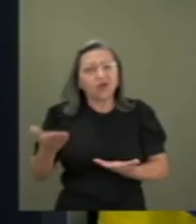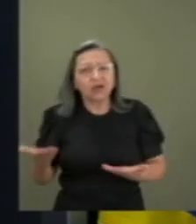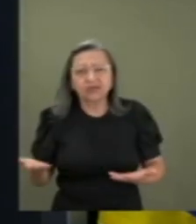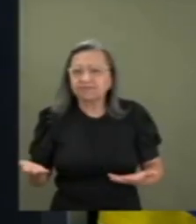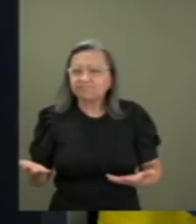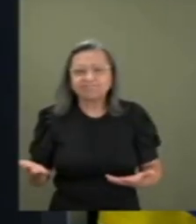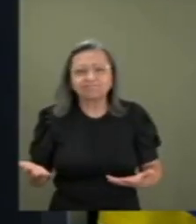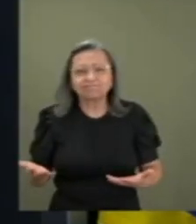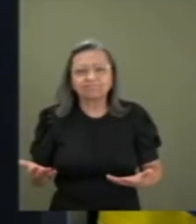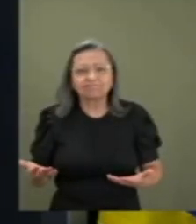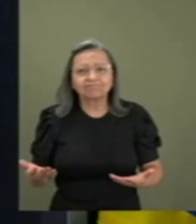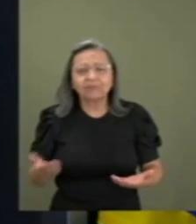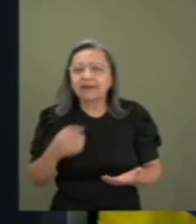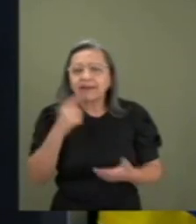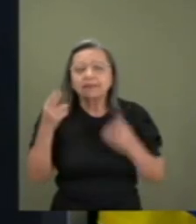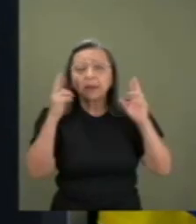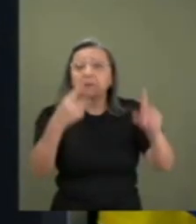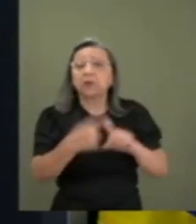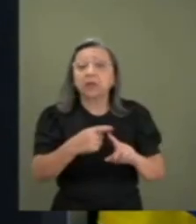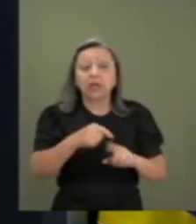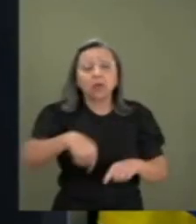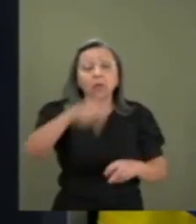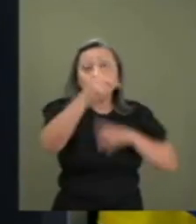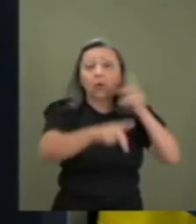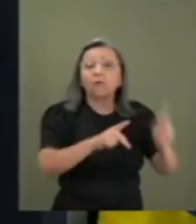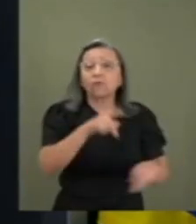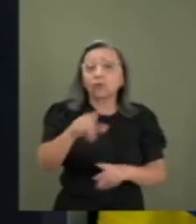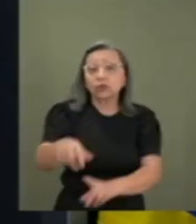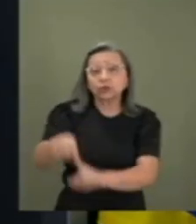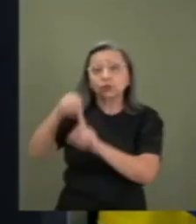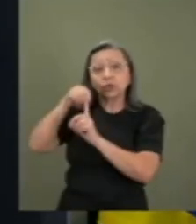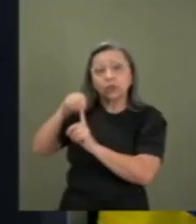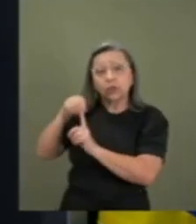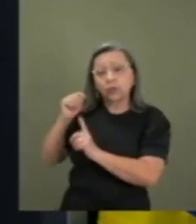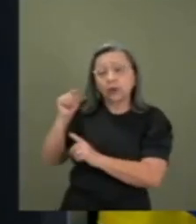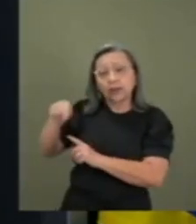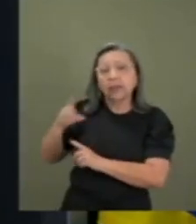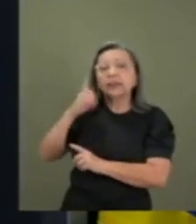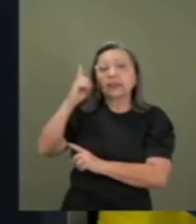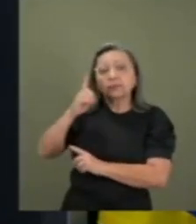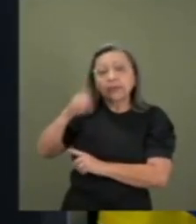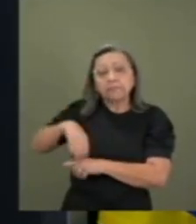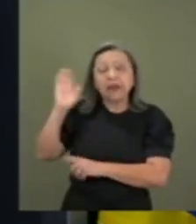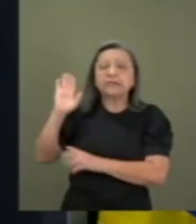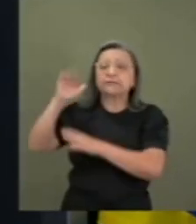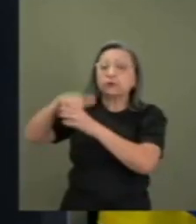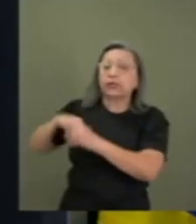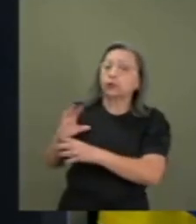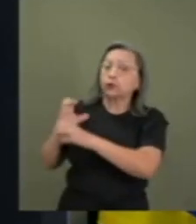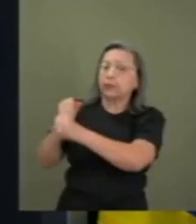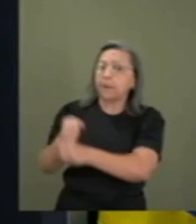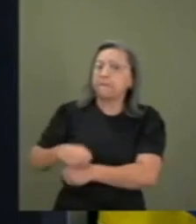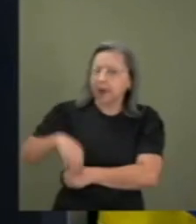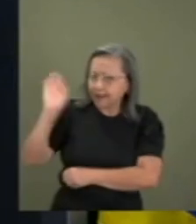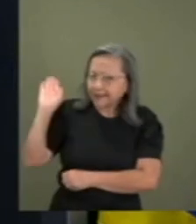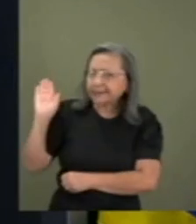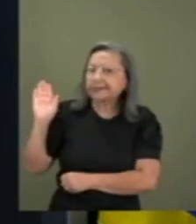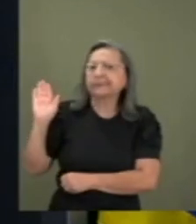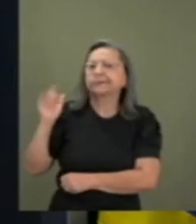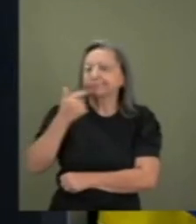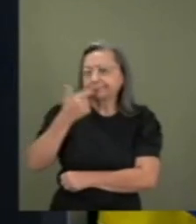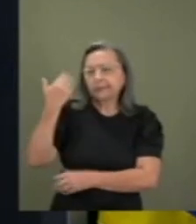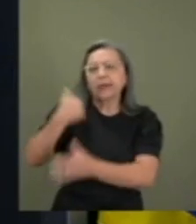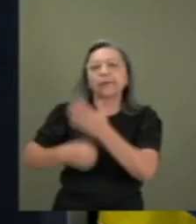Porque quem ele escolheu, quem o povo paranaense escolheu, o deputado mais votado da última